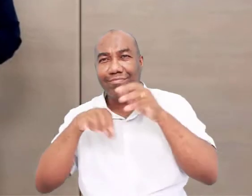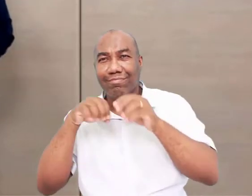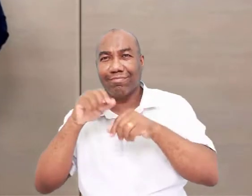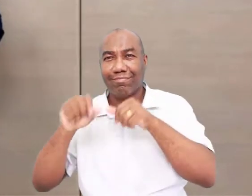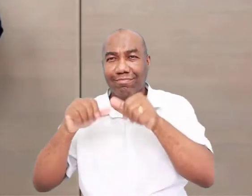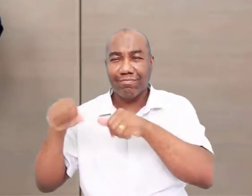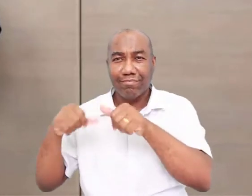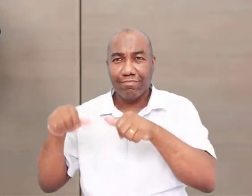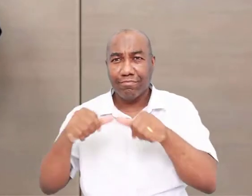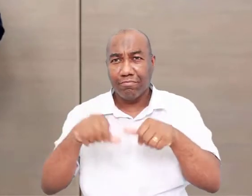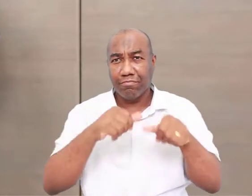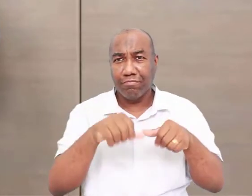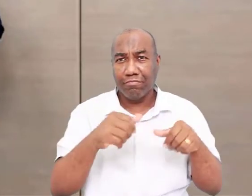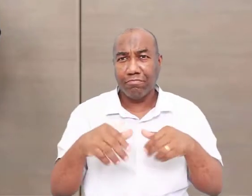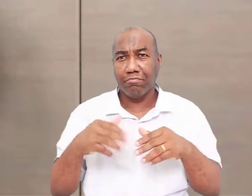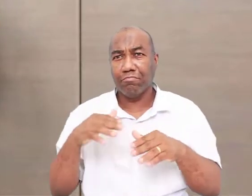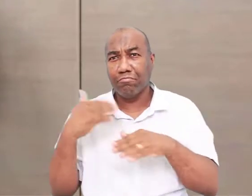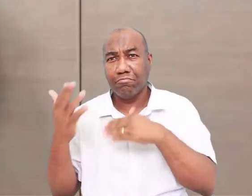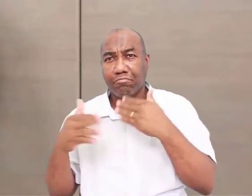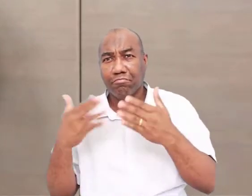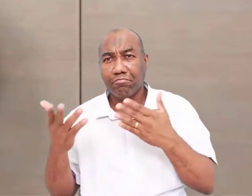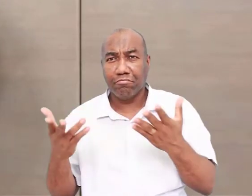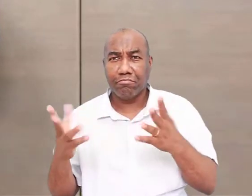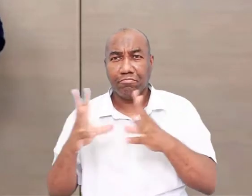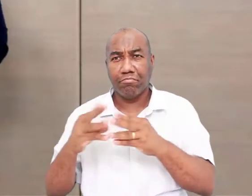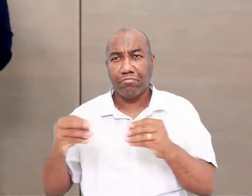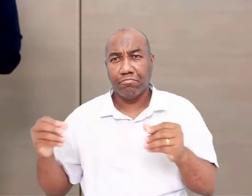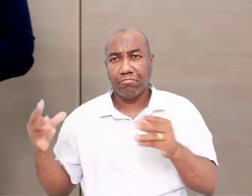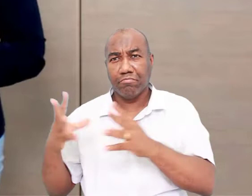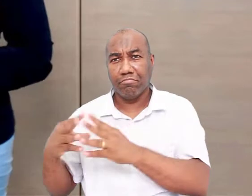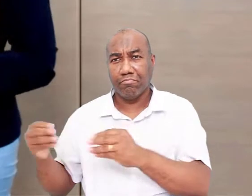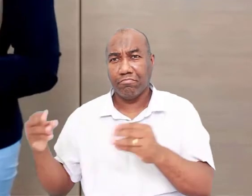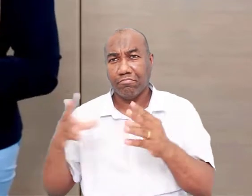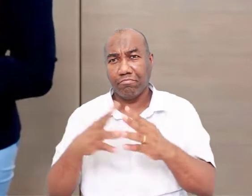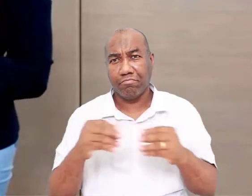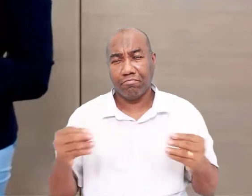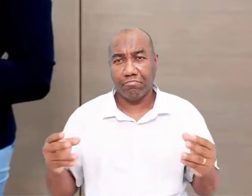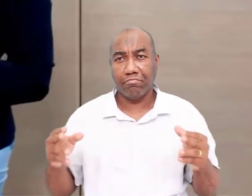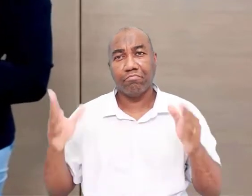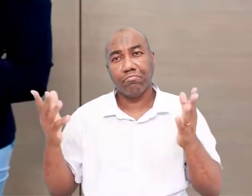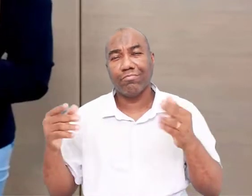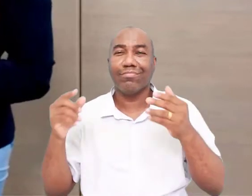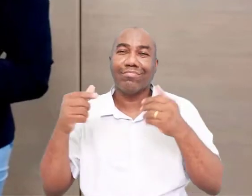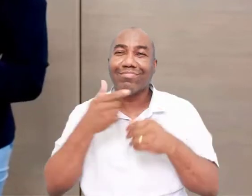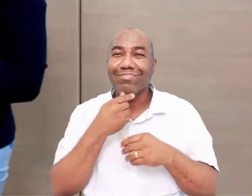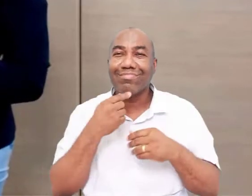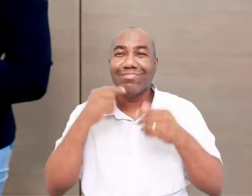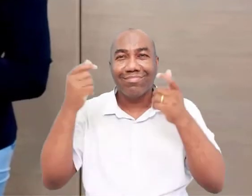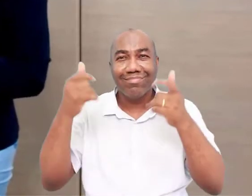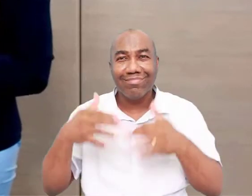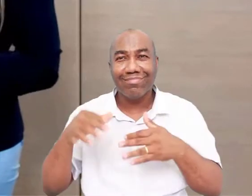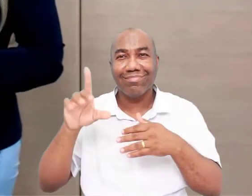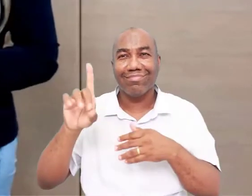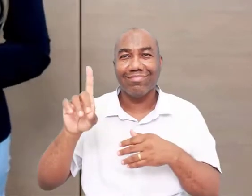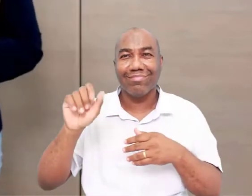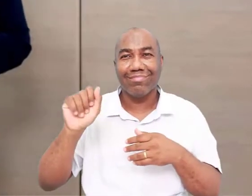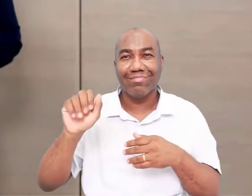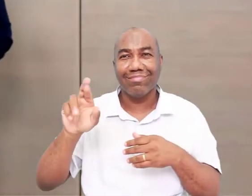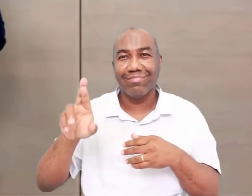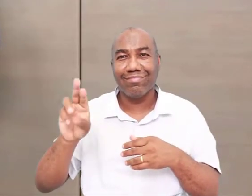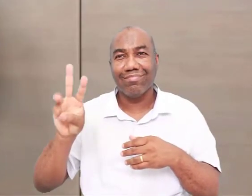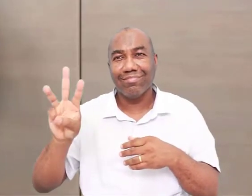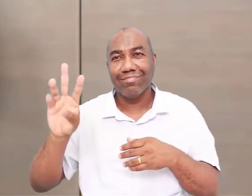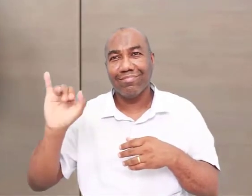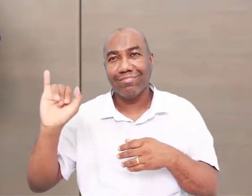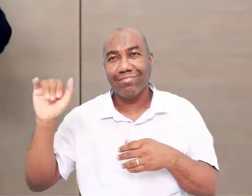adaptar àquele ambiente, a tendência deles é desaparecer. Então é dentro deste contexto que nós vamos falar do surgimento dos nossos